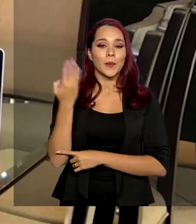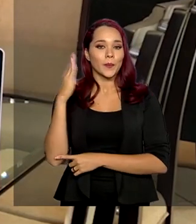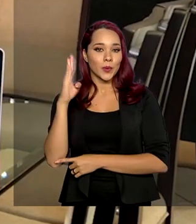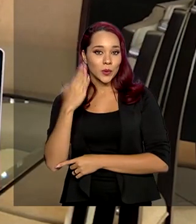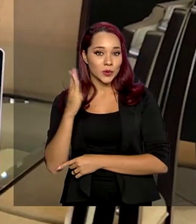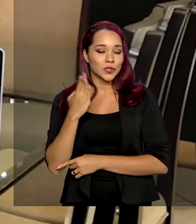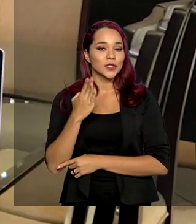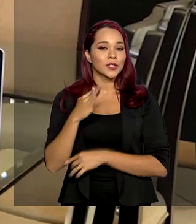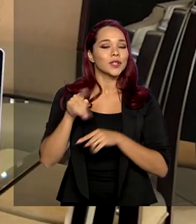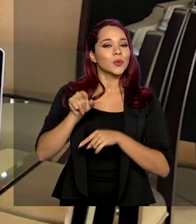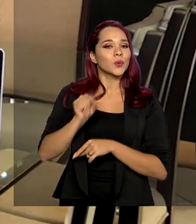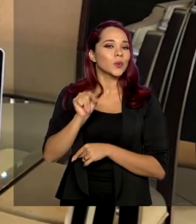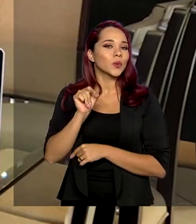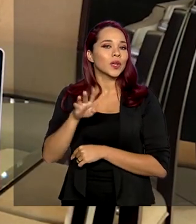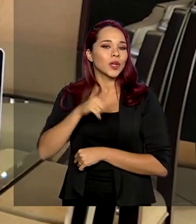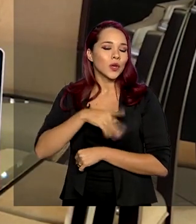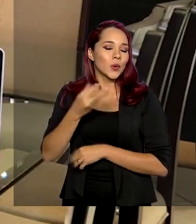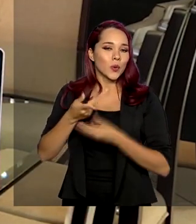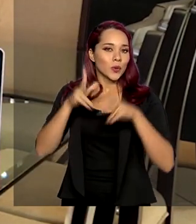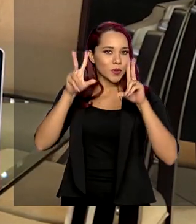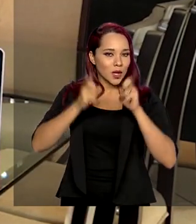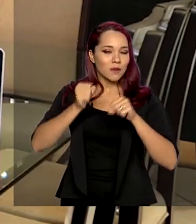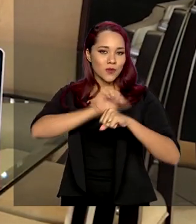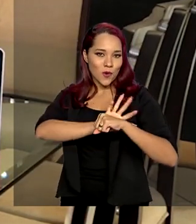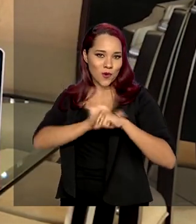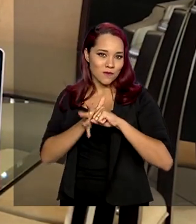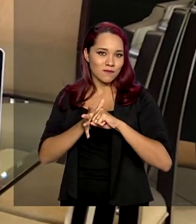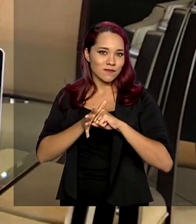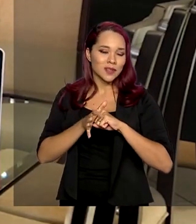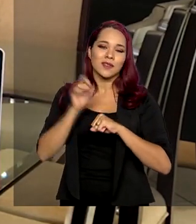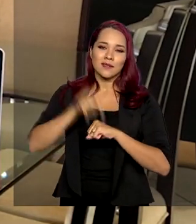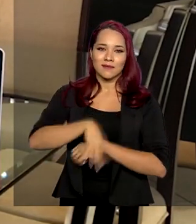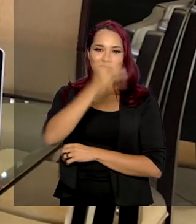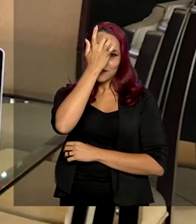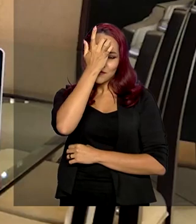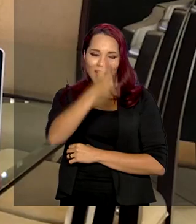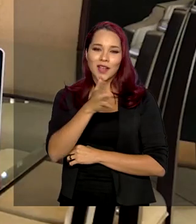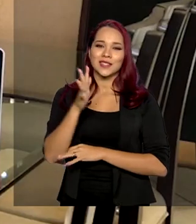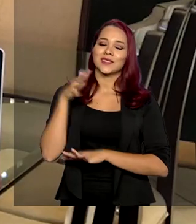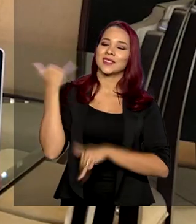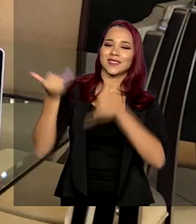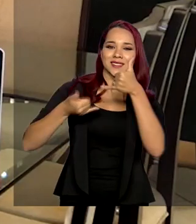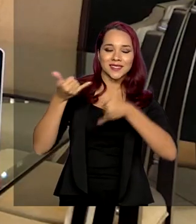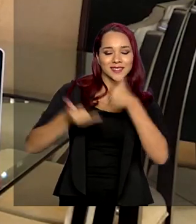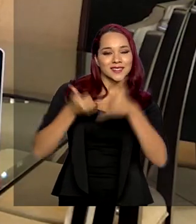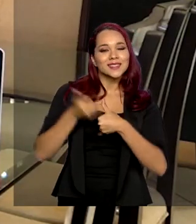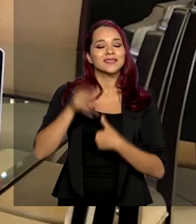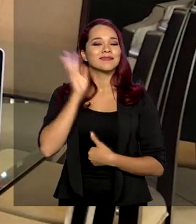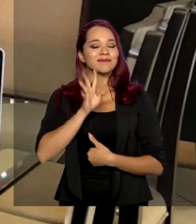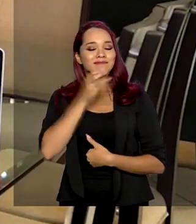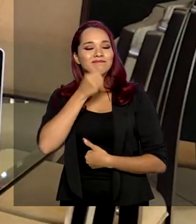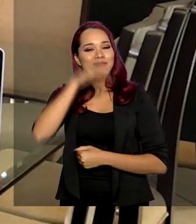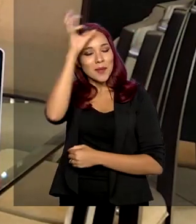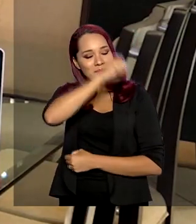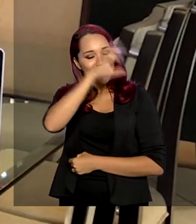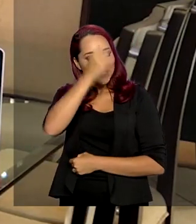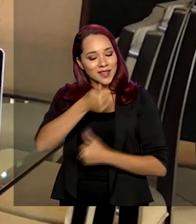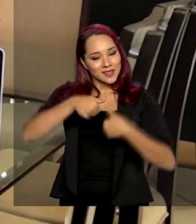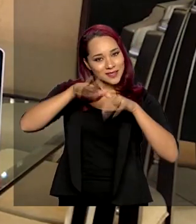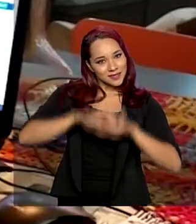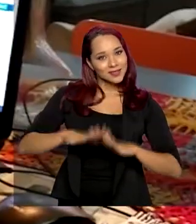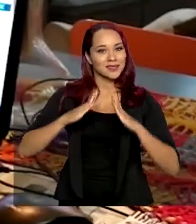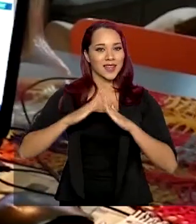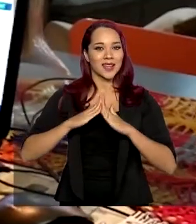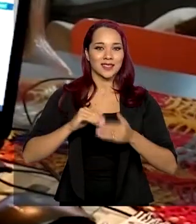e uma abordagem sobre o coronavírus. Uma maneira fácil e divertida de aprender sem sair de